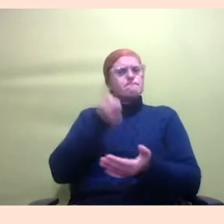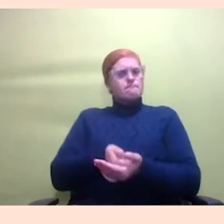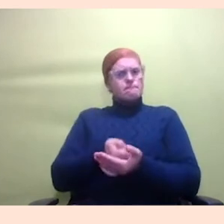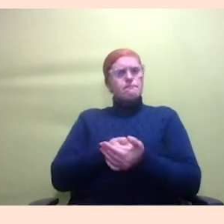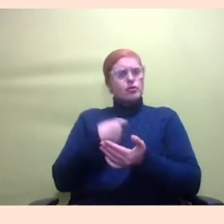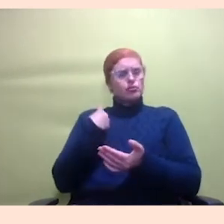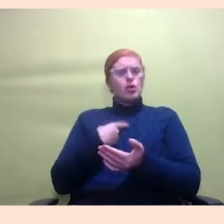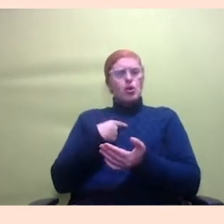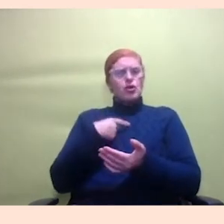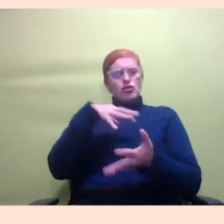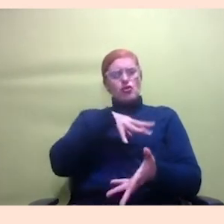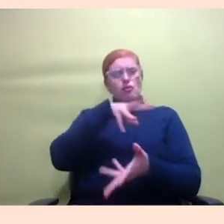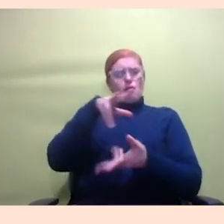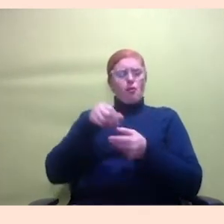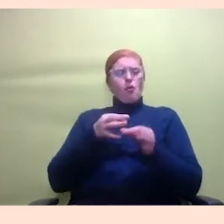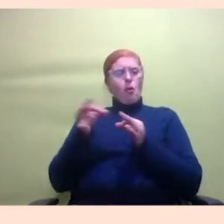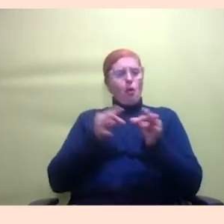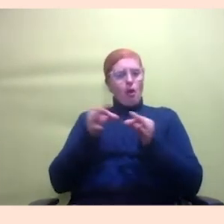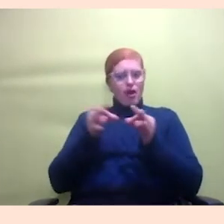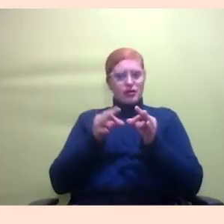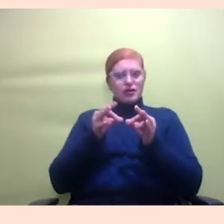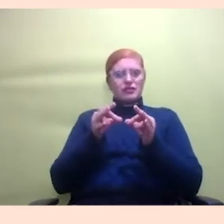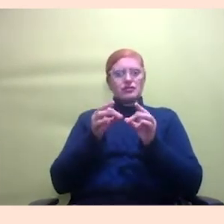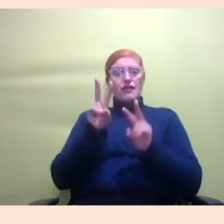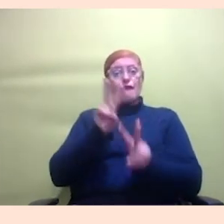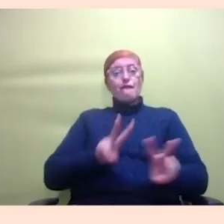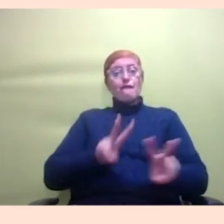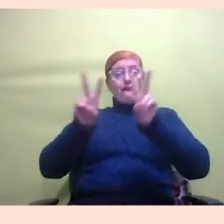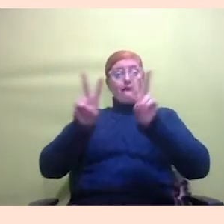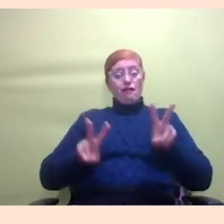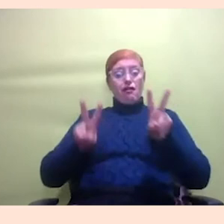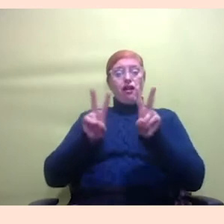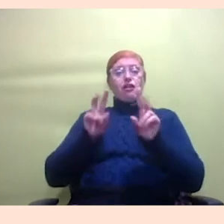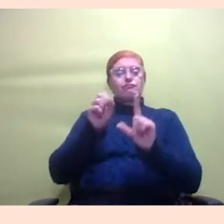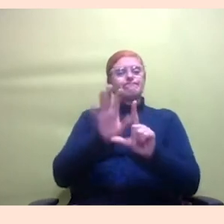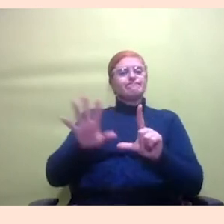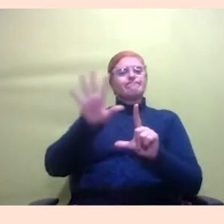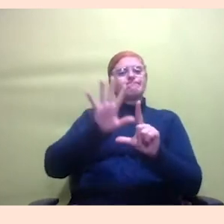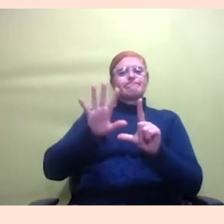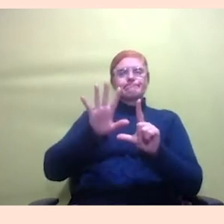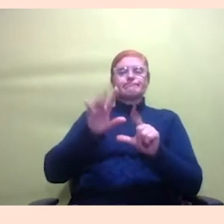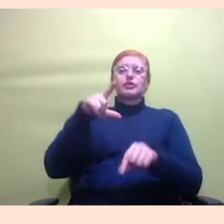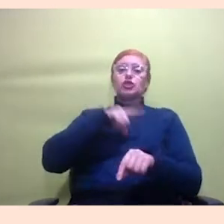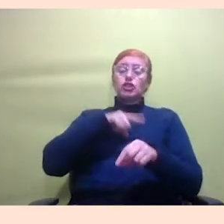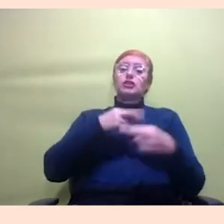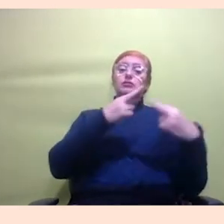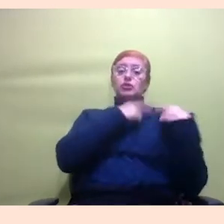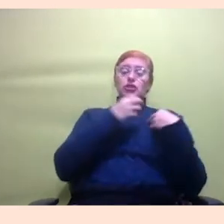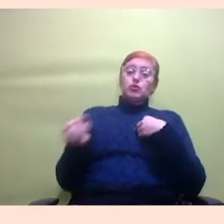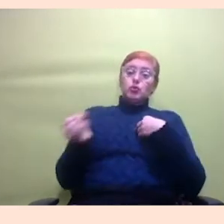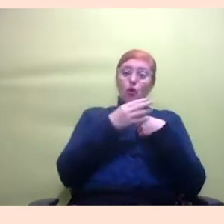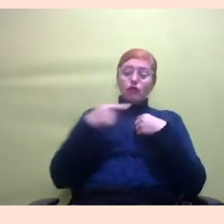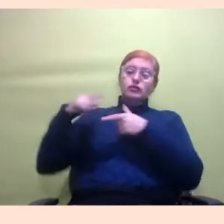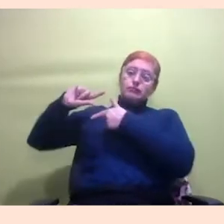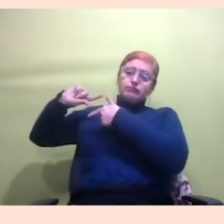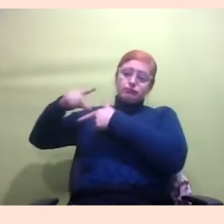organizado a partir da virtualidade então a gente tem inclusive uma responsabilidade com as novas gerações nesse debate